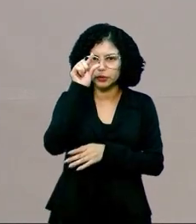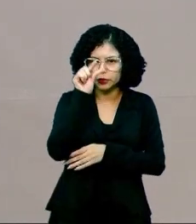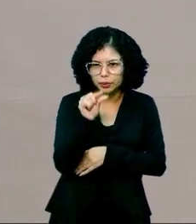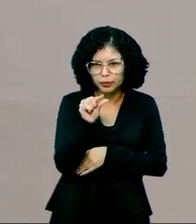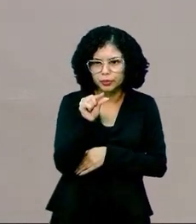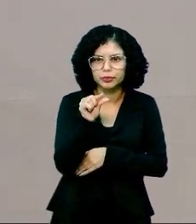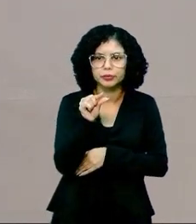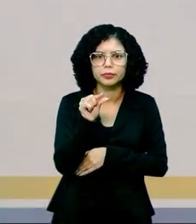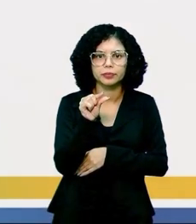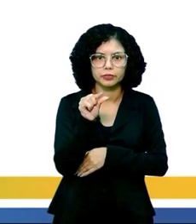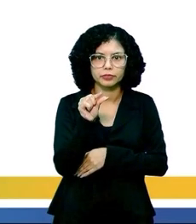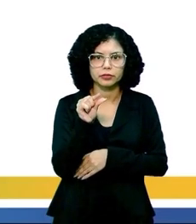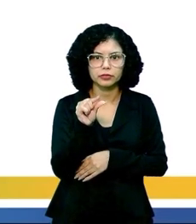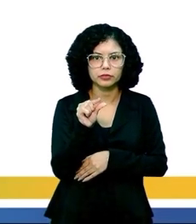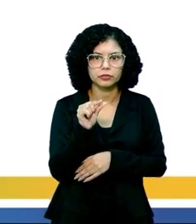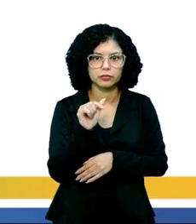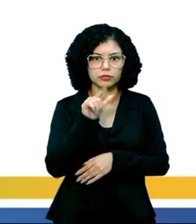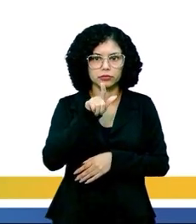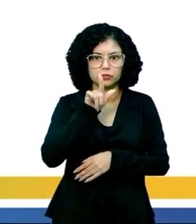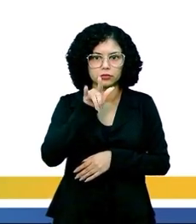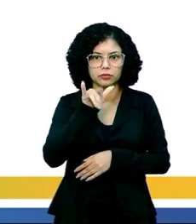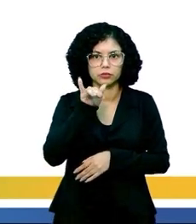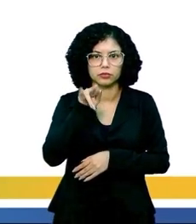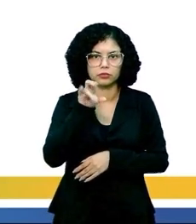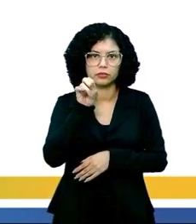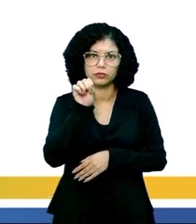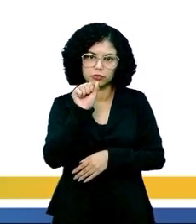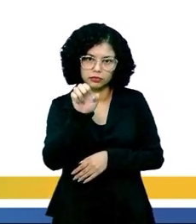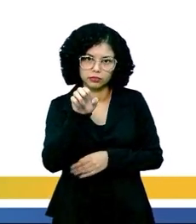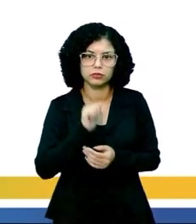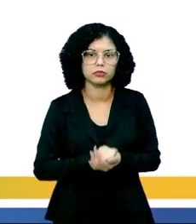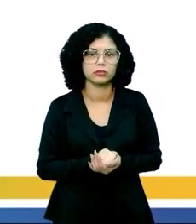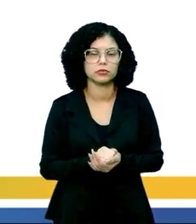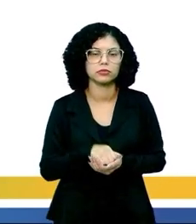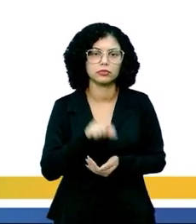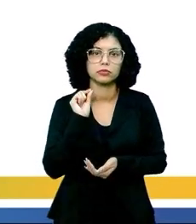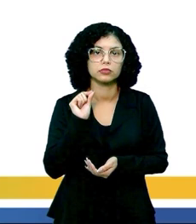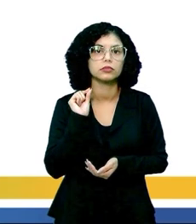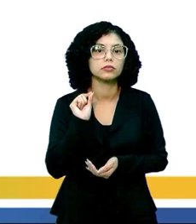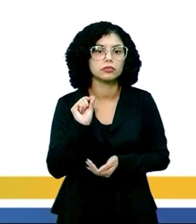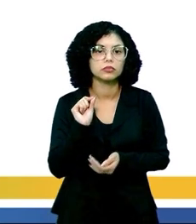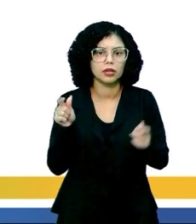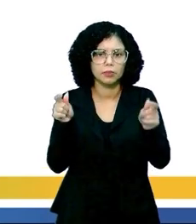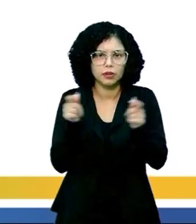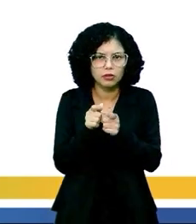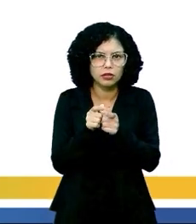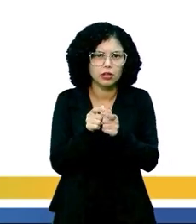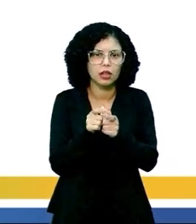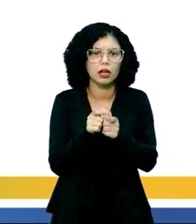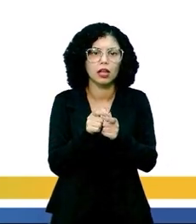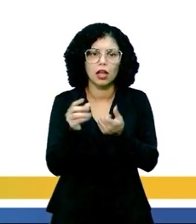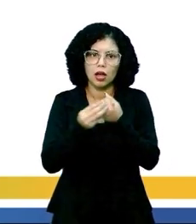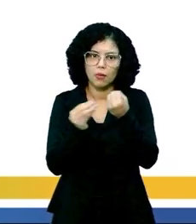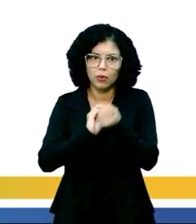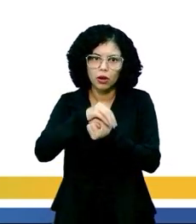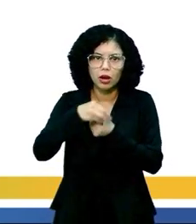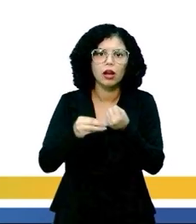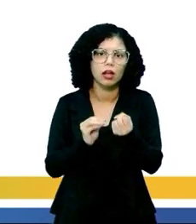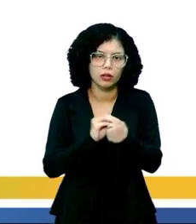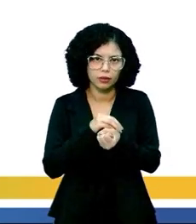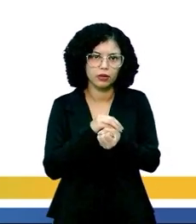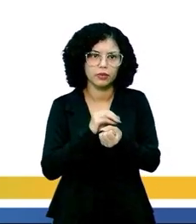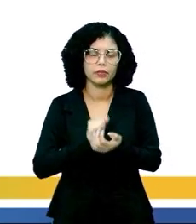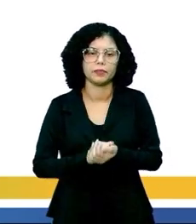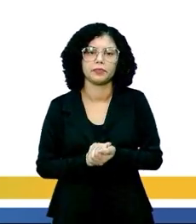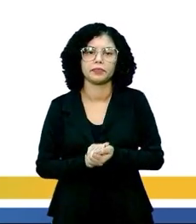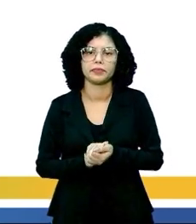transformar em quê? Em glicose, tá? Que é a glicose, que é a micromolécula que vai para o teu sangue.